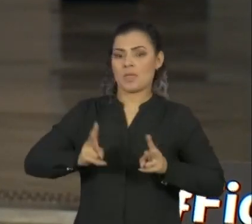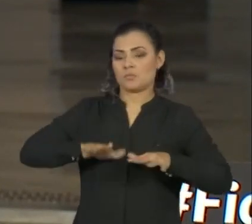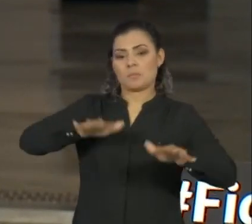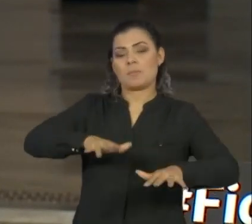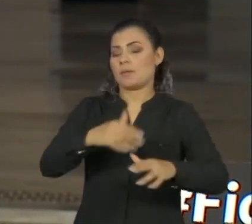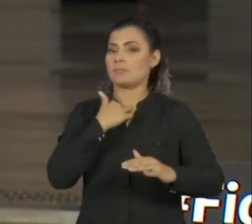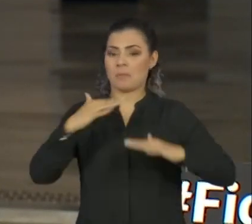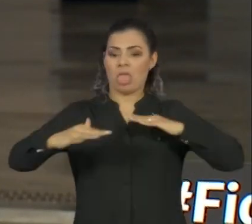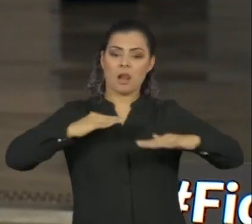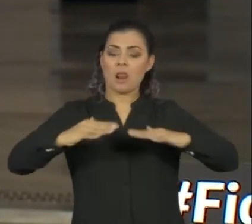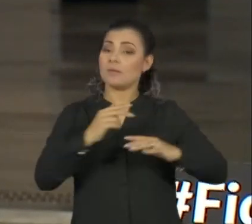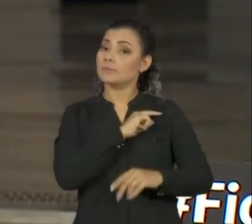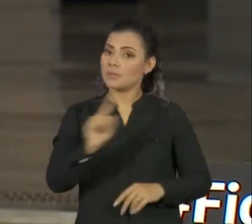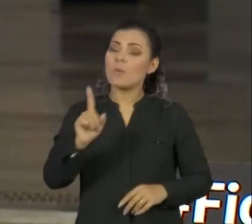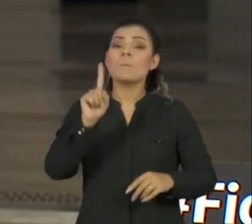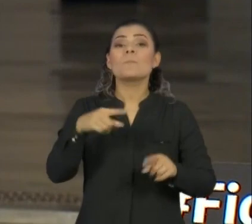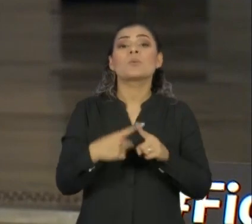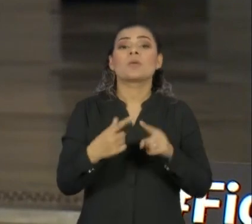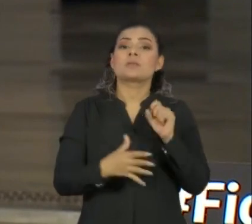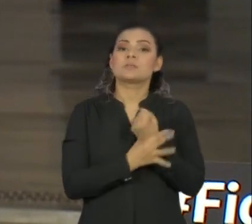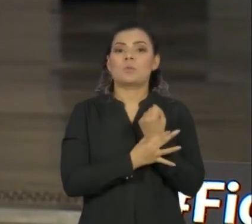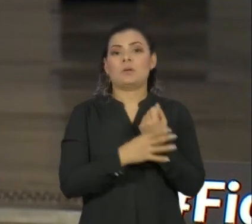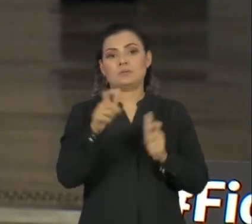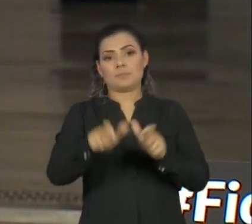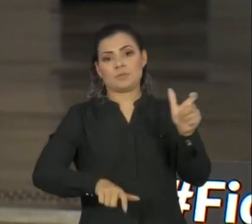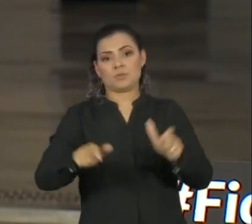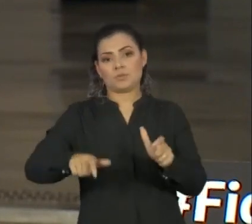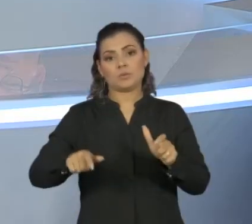a segurança das pessoas.